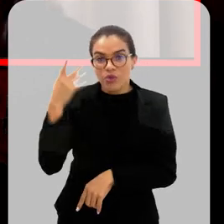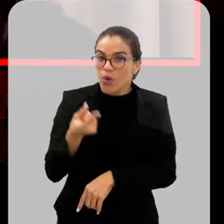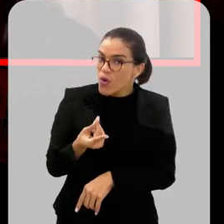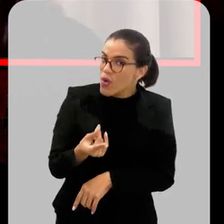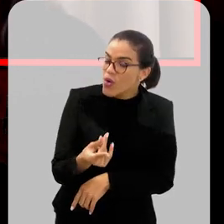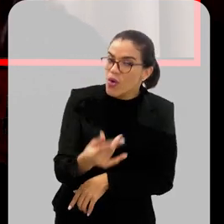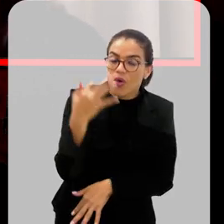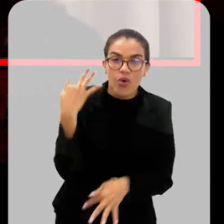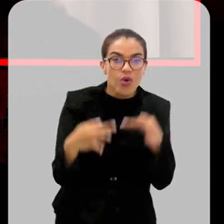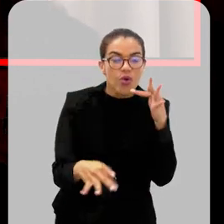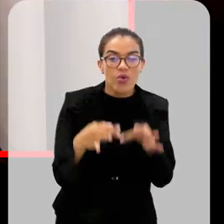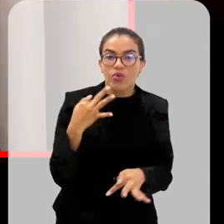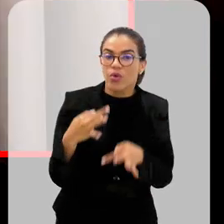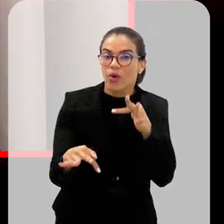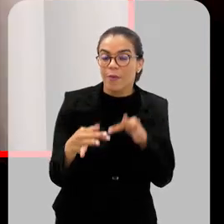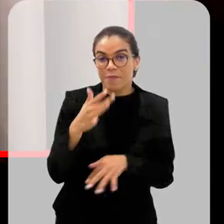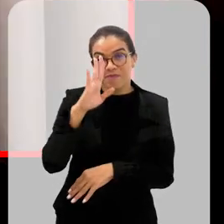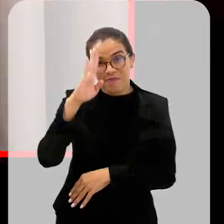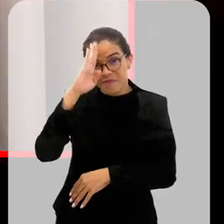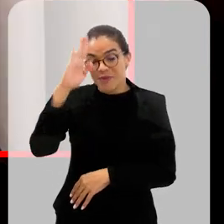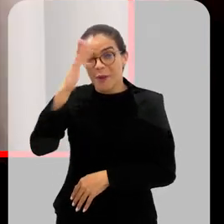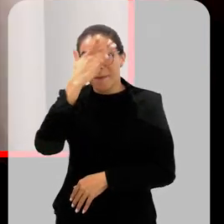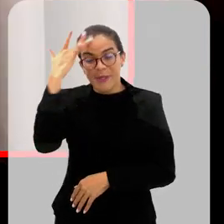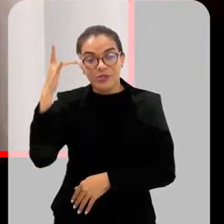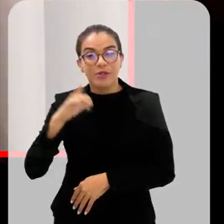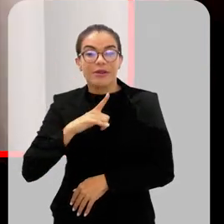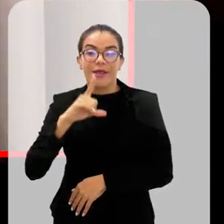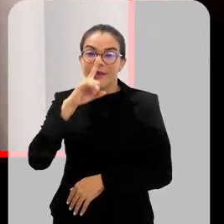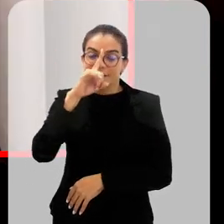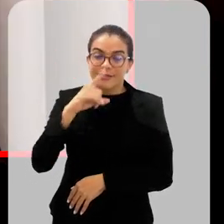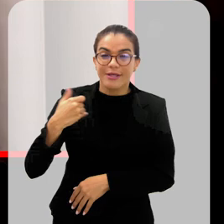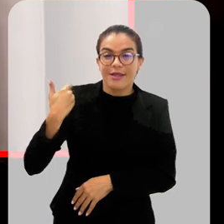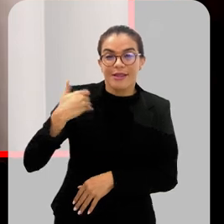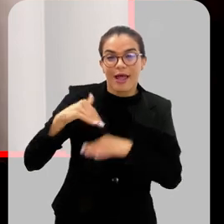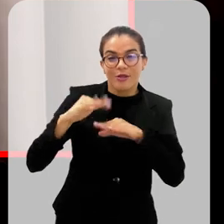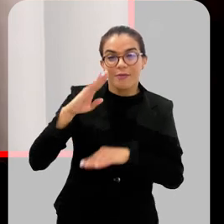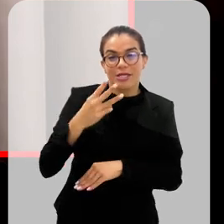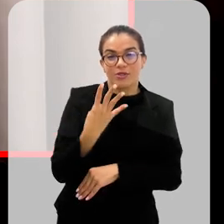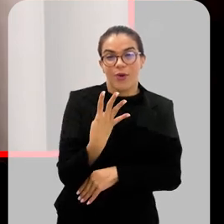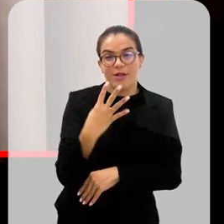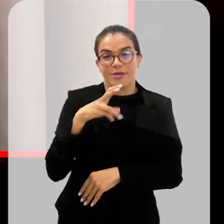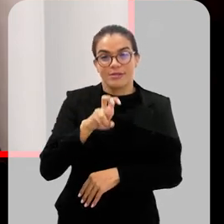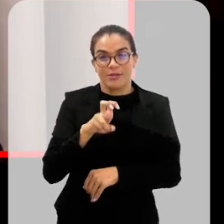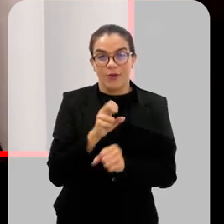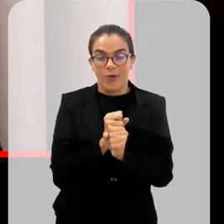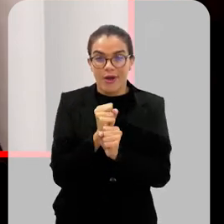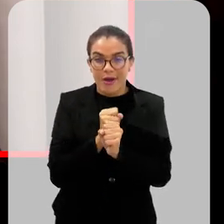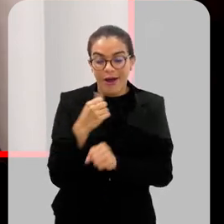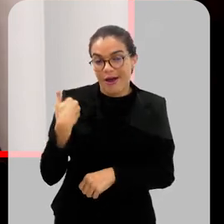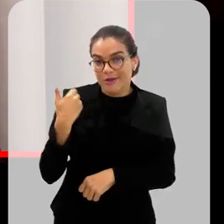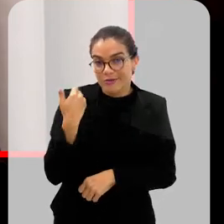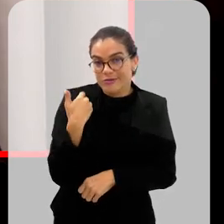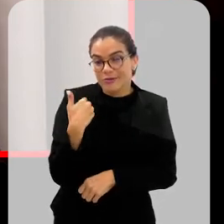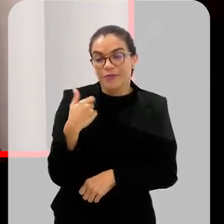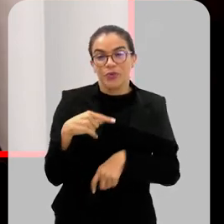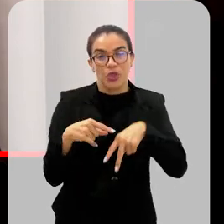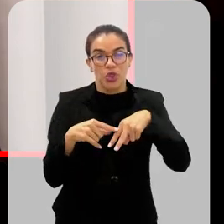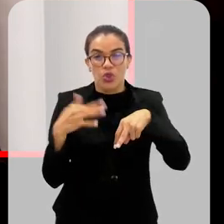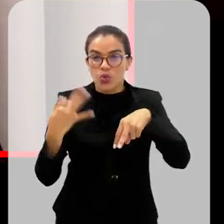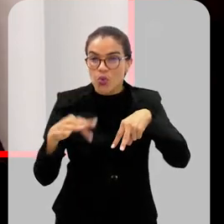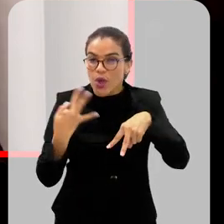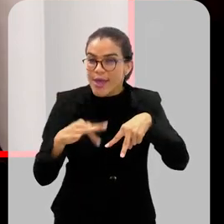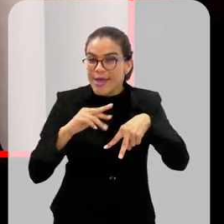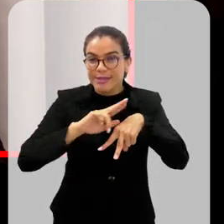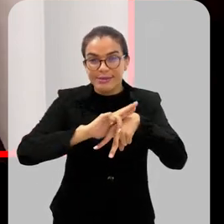com essas dores crônicas. Especialmente pessoas que têm fatores de risco, como idade acima de 45 anos, artrite ou artrose